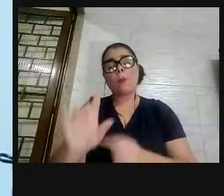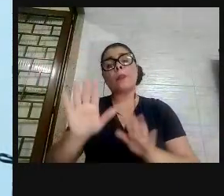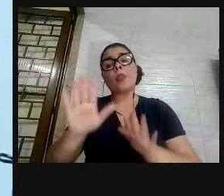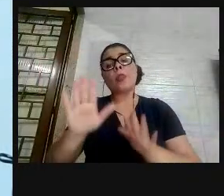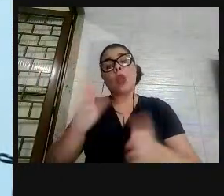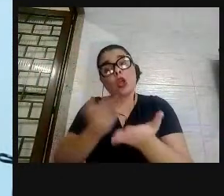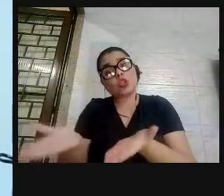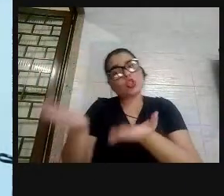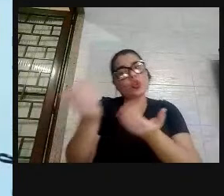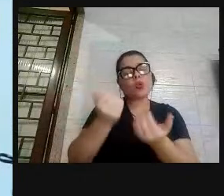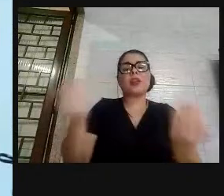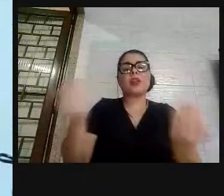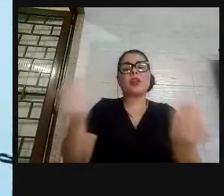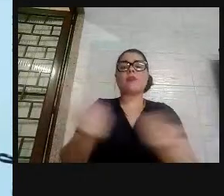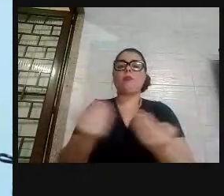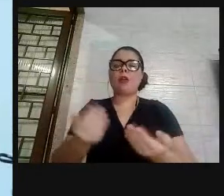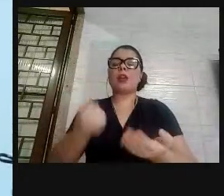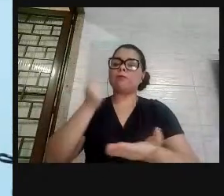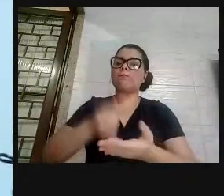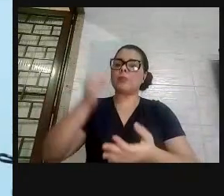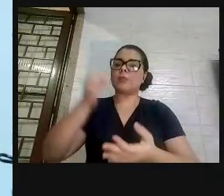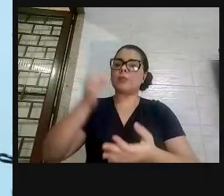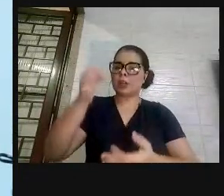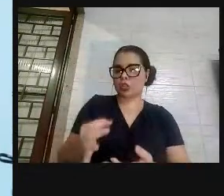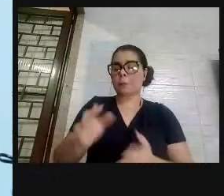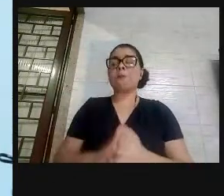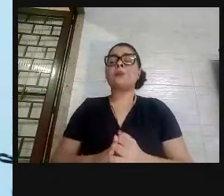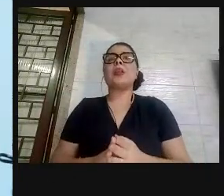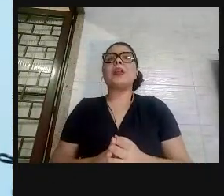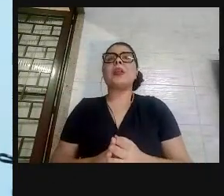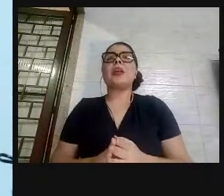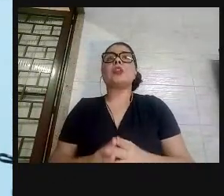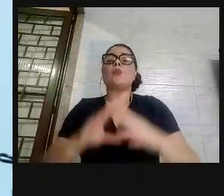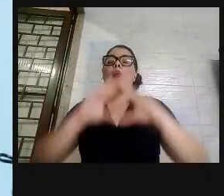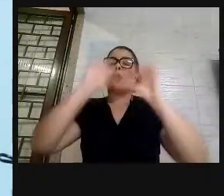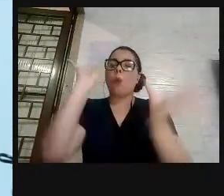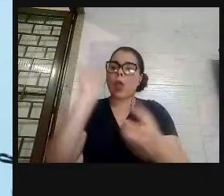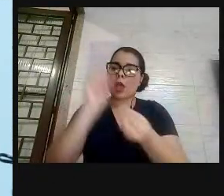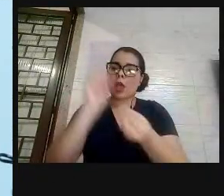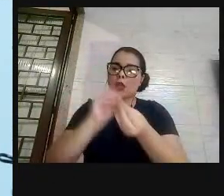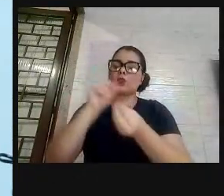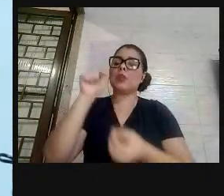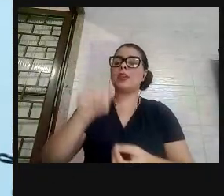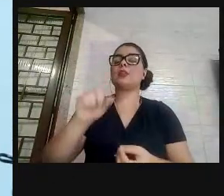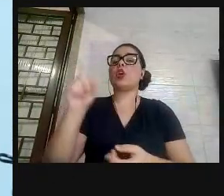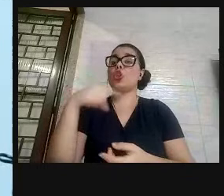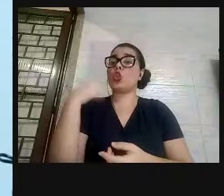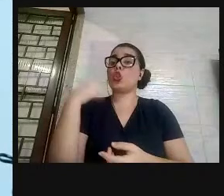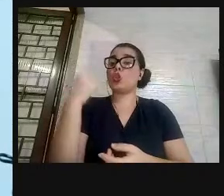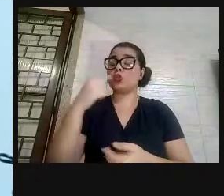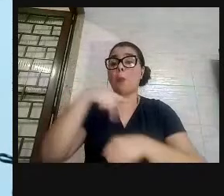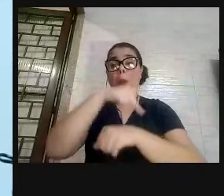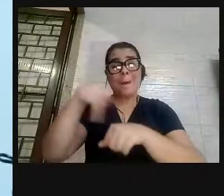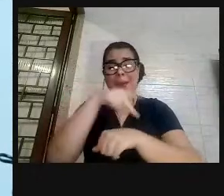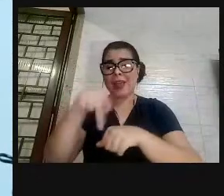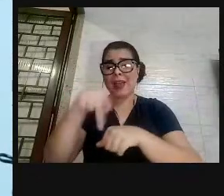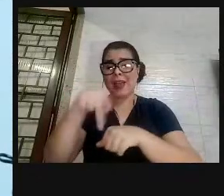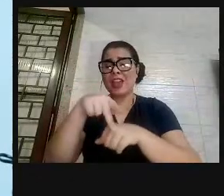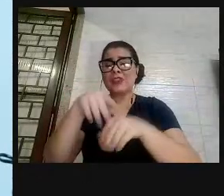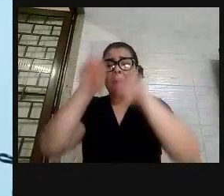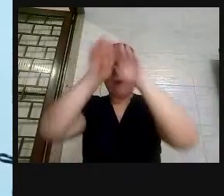como garantia. Bom, grosso modo é isso. Nós somos um país com uma profunda desigualdade